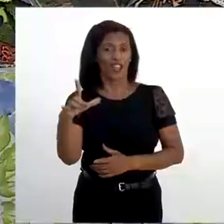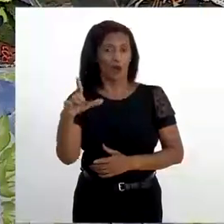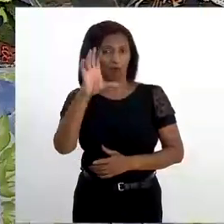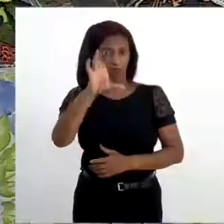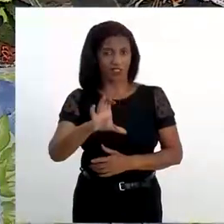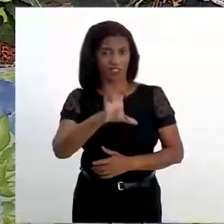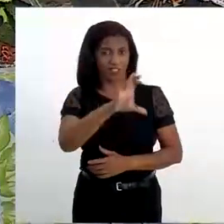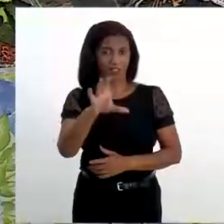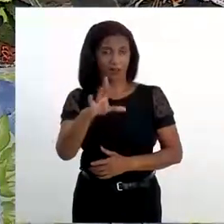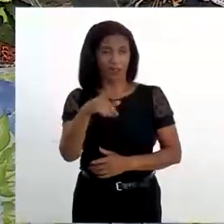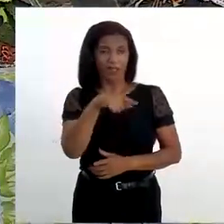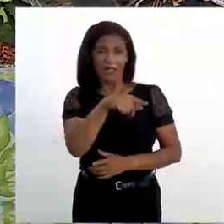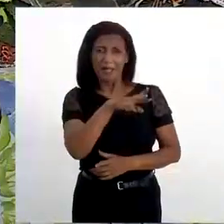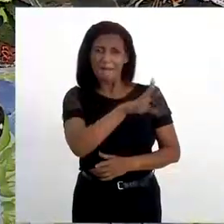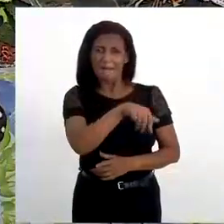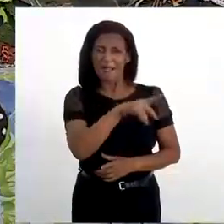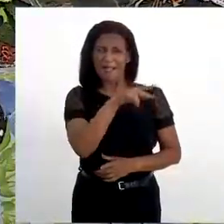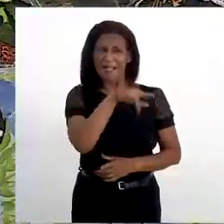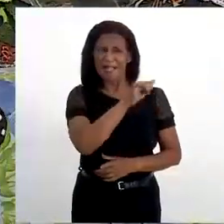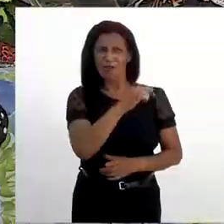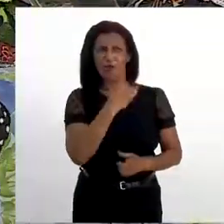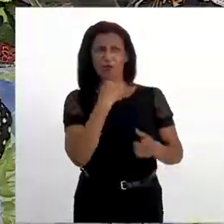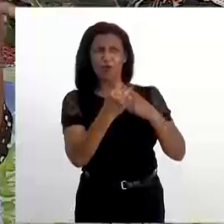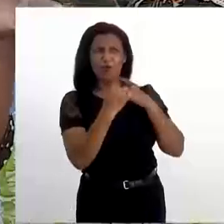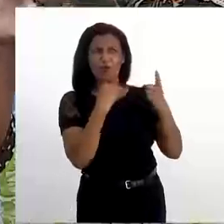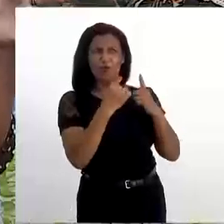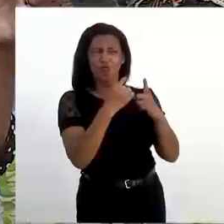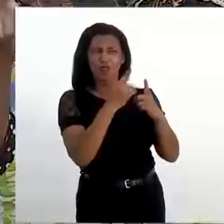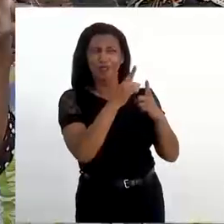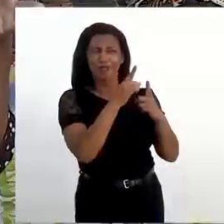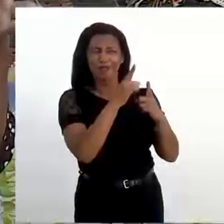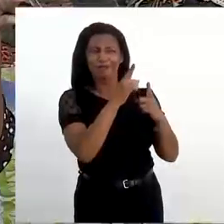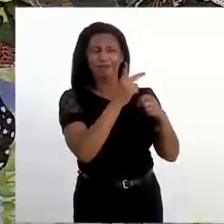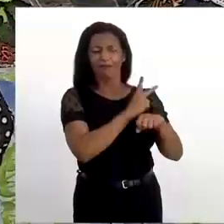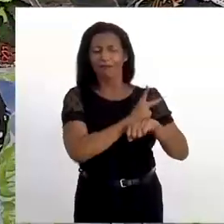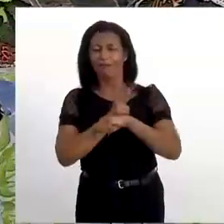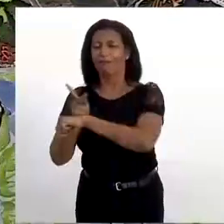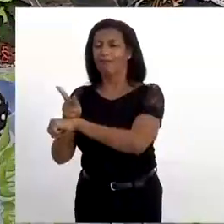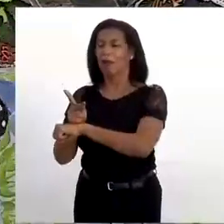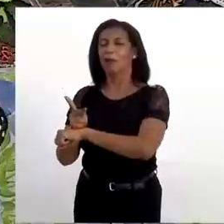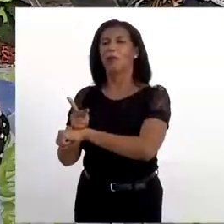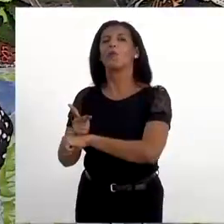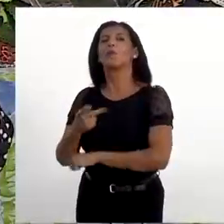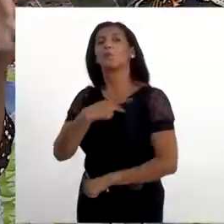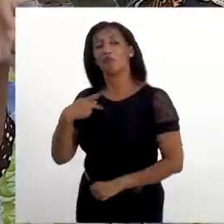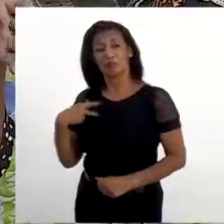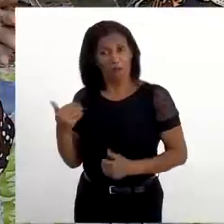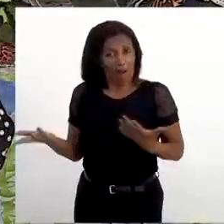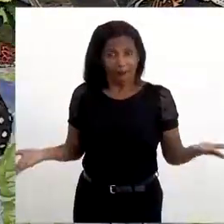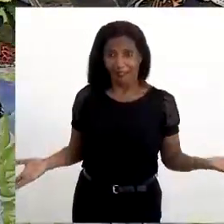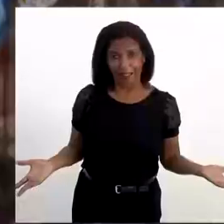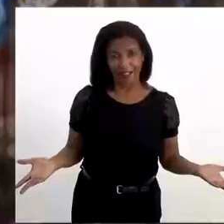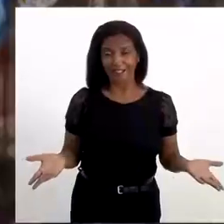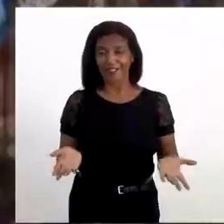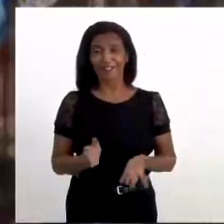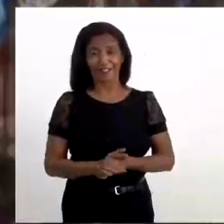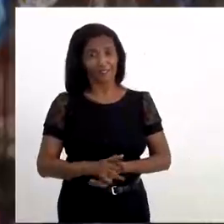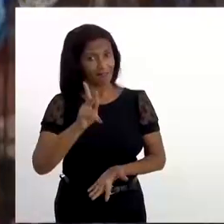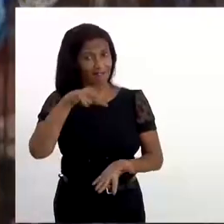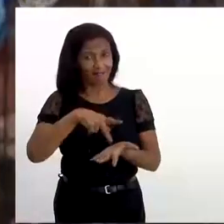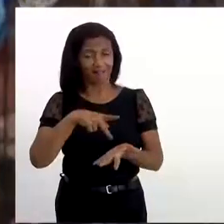que Mãe Nilce, quando quer se socorrer de alguma coisa, que tem a ver com o Yorubá, ela procura o pastor. Claro.